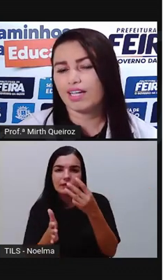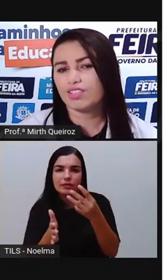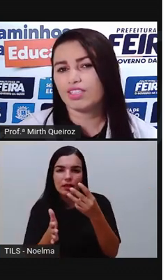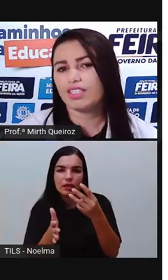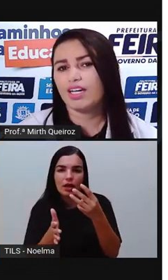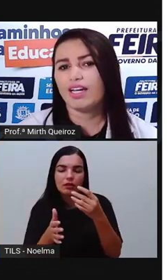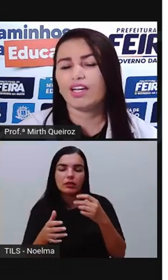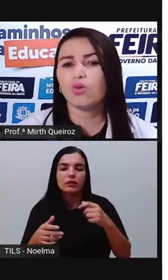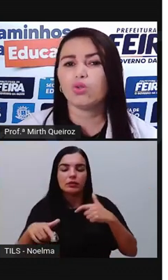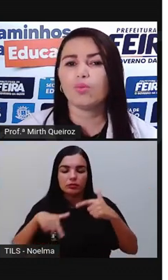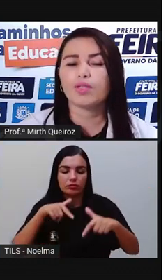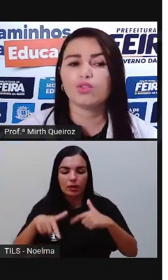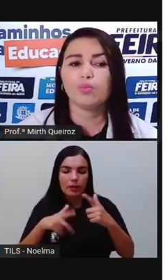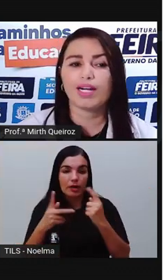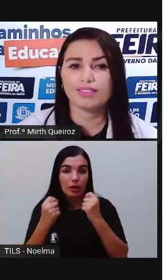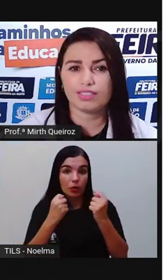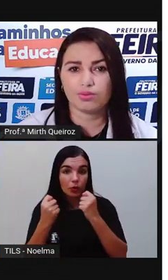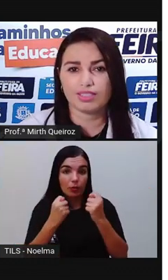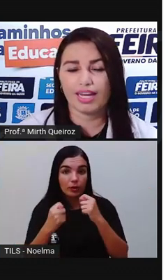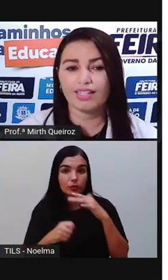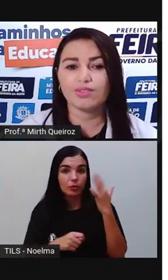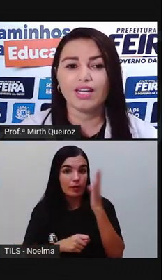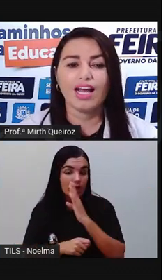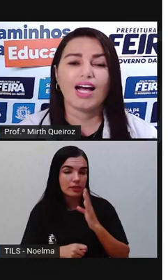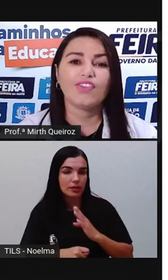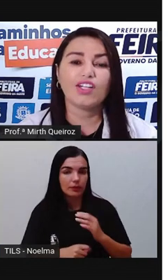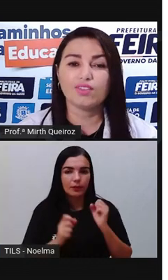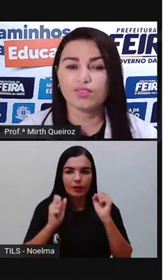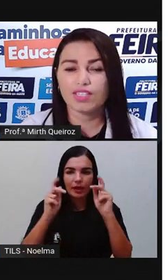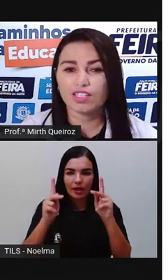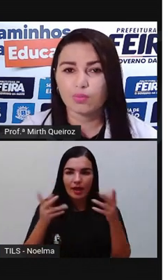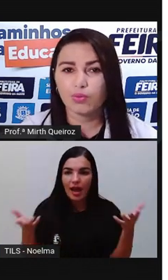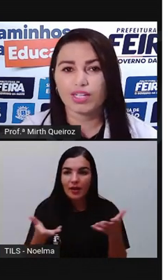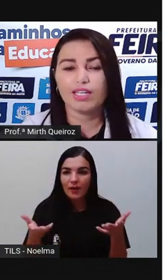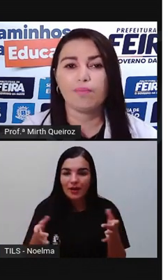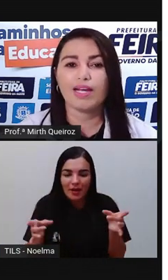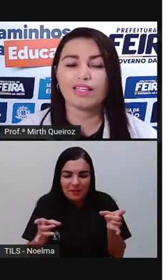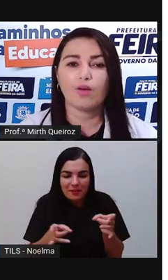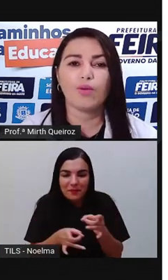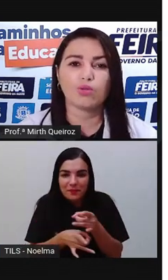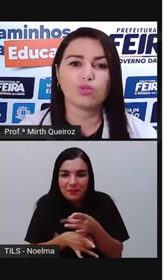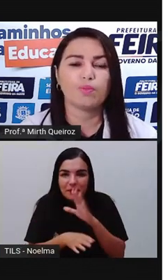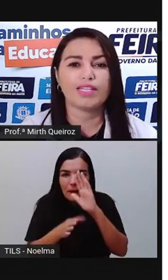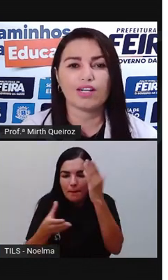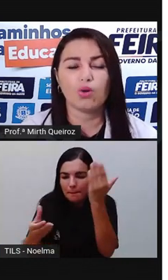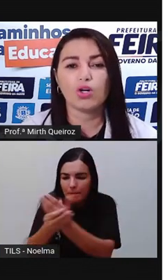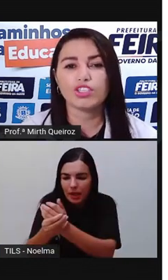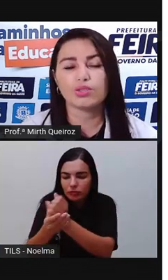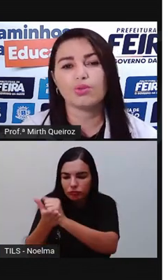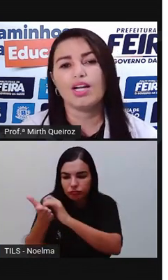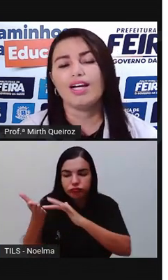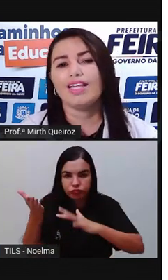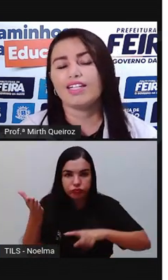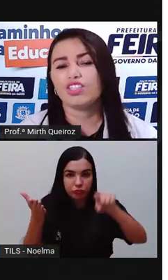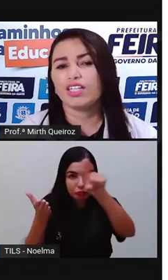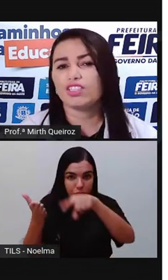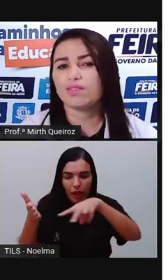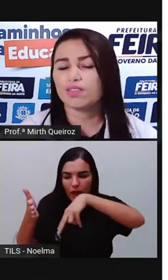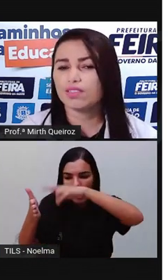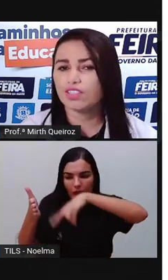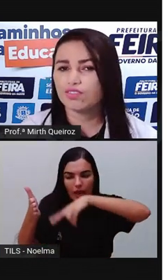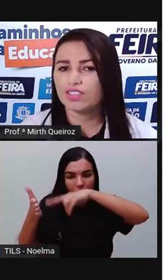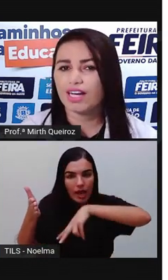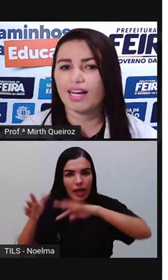atividade aí econômica do Brasil, certo? Nós vamos ficando por aqui, pegue lá o percurso pedagógico, leia